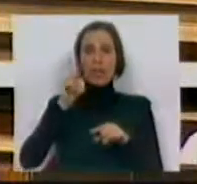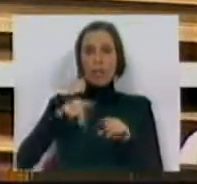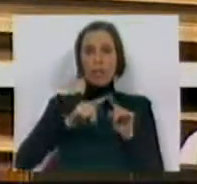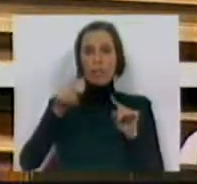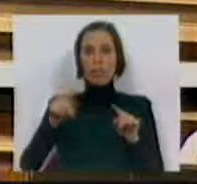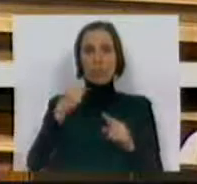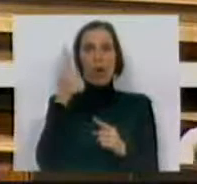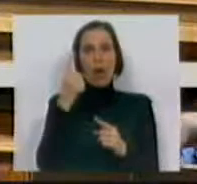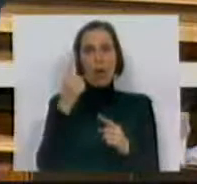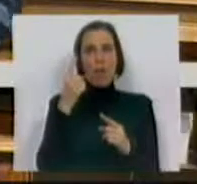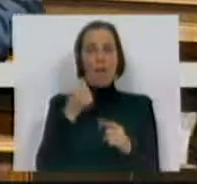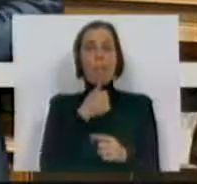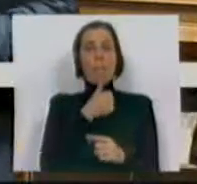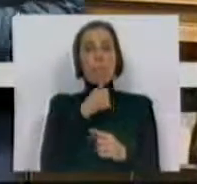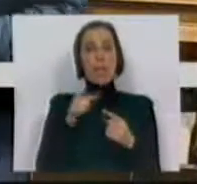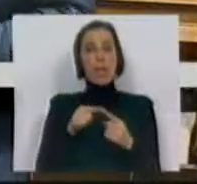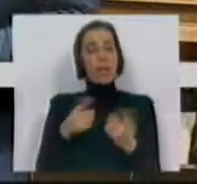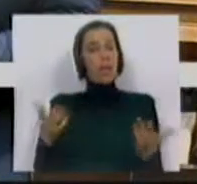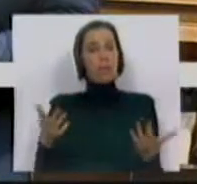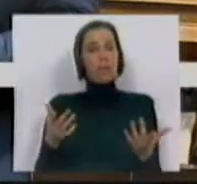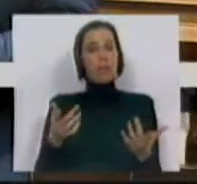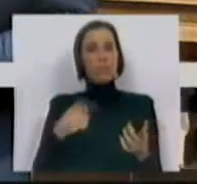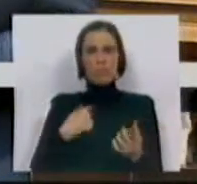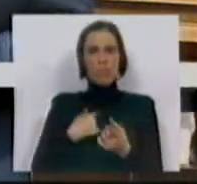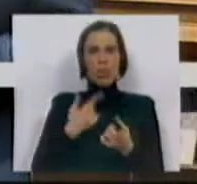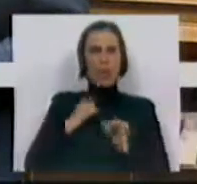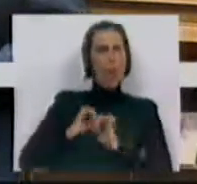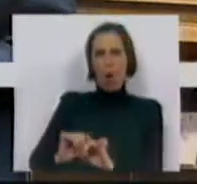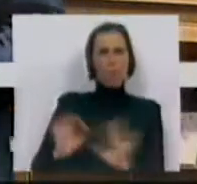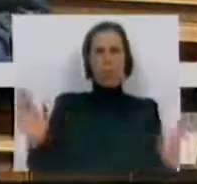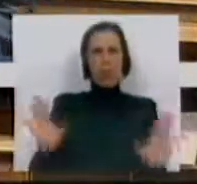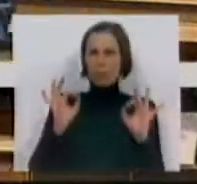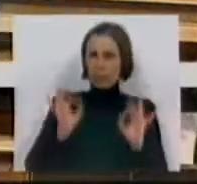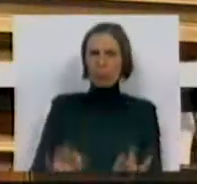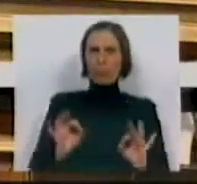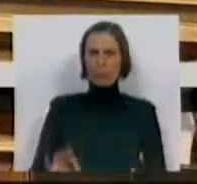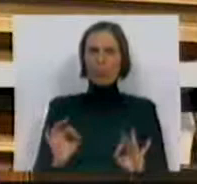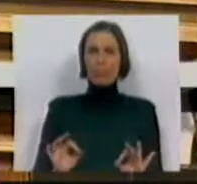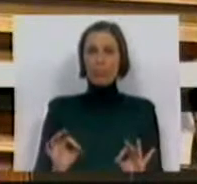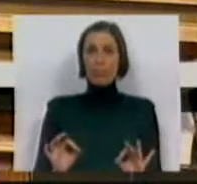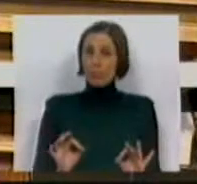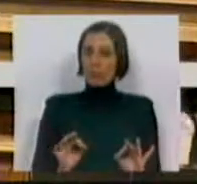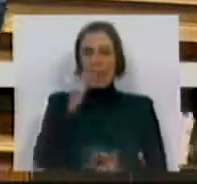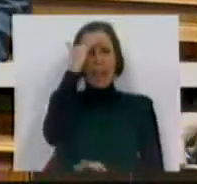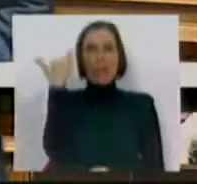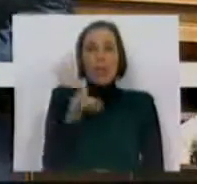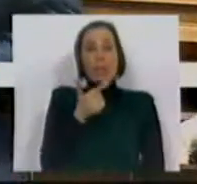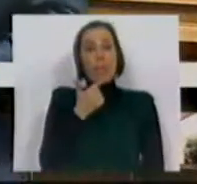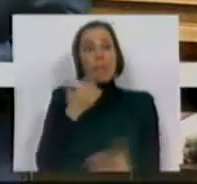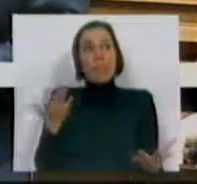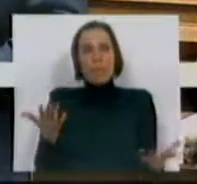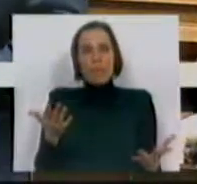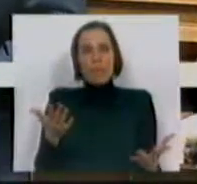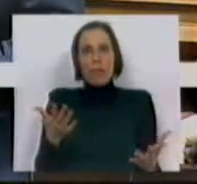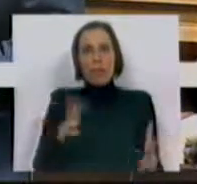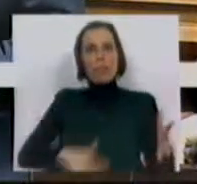uma das medidas à qual mais nos opomos, Sr. Estado de Estado. De facto, é difícil perceber que